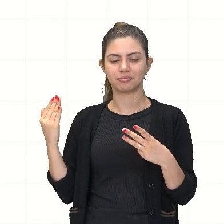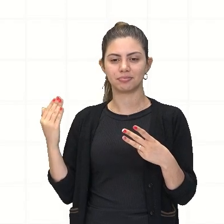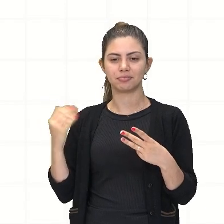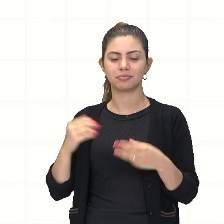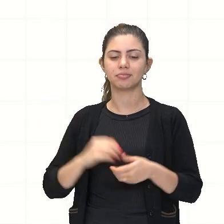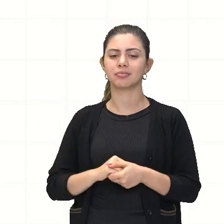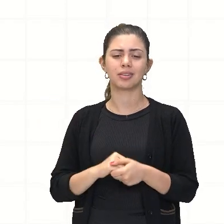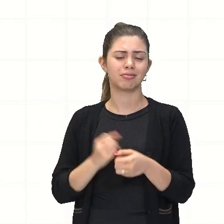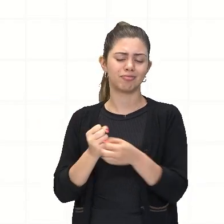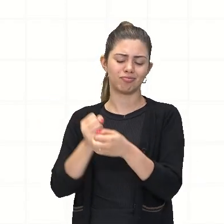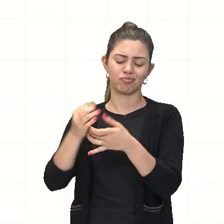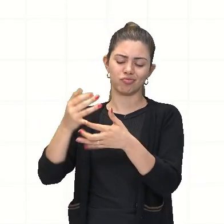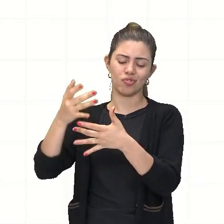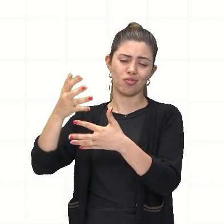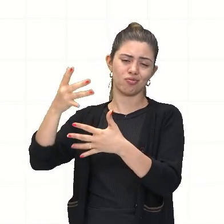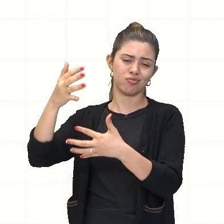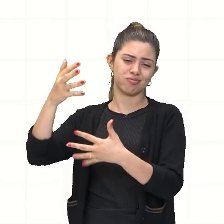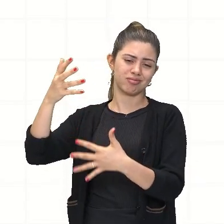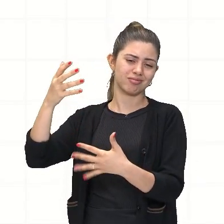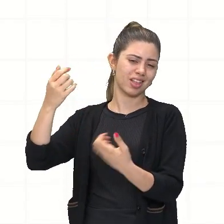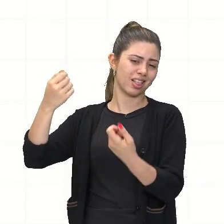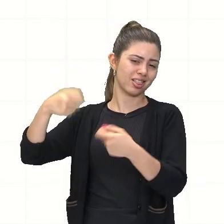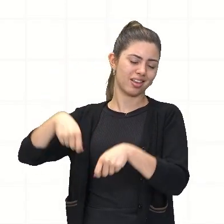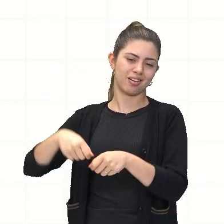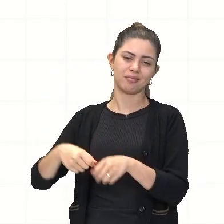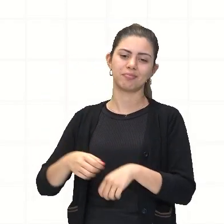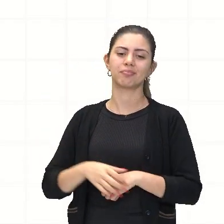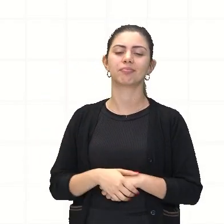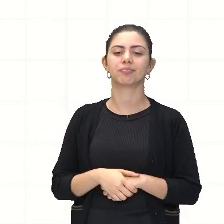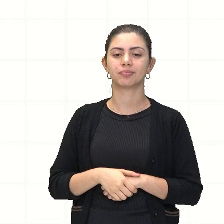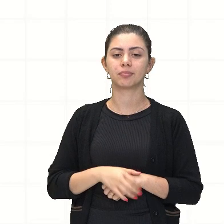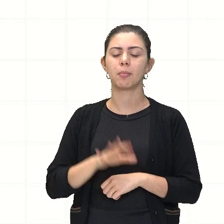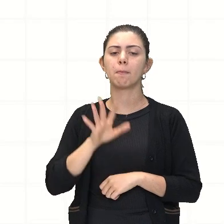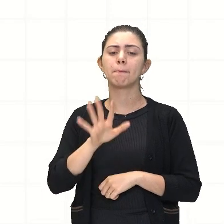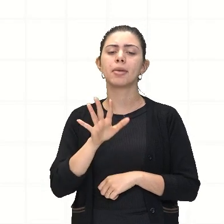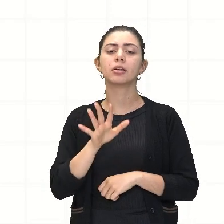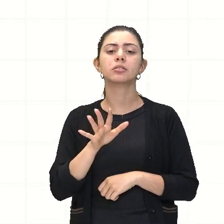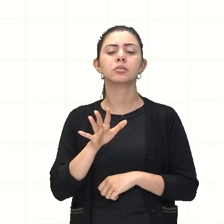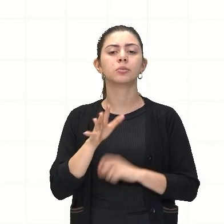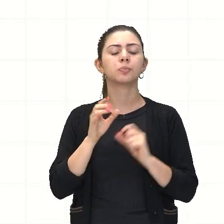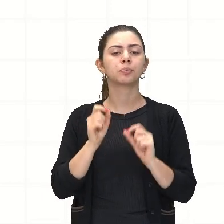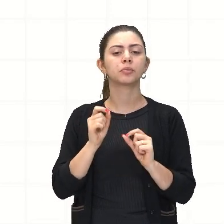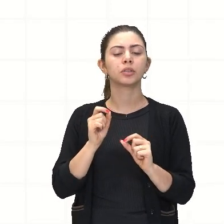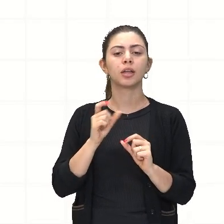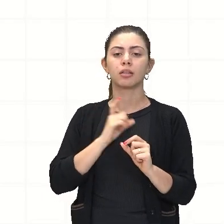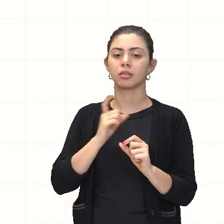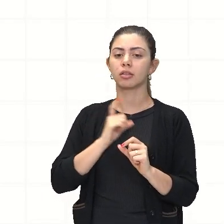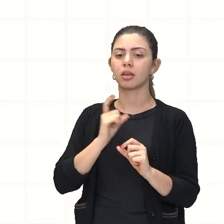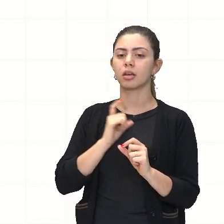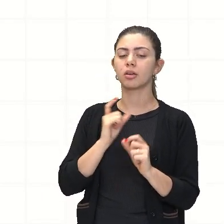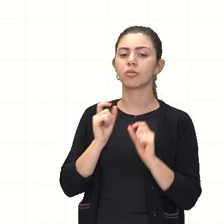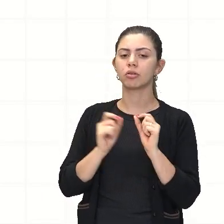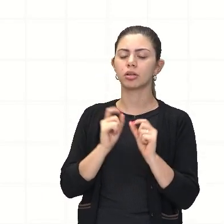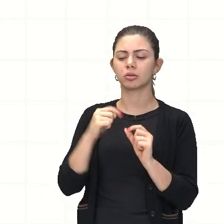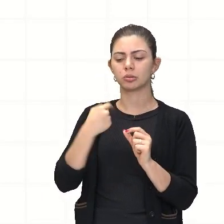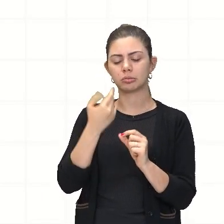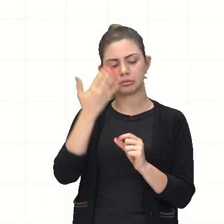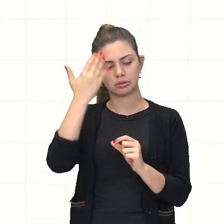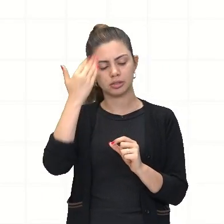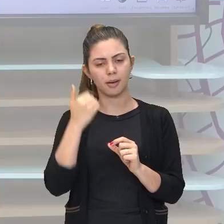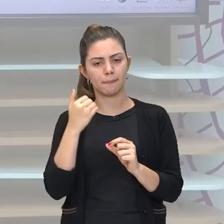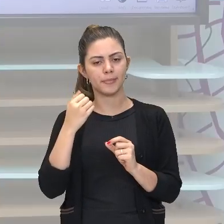E assim, pessoal, sucessivamente. Mas, olha só, eu tenho condições de saber